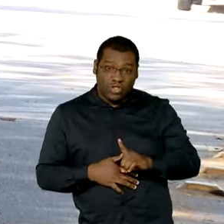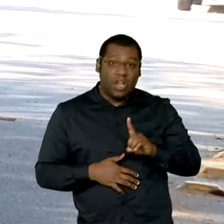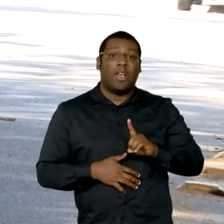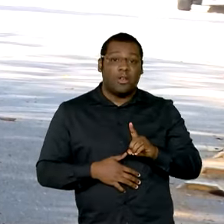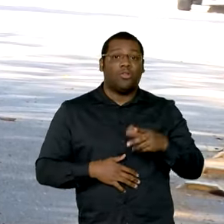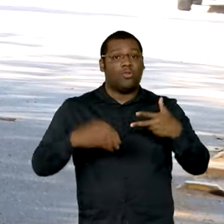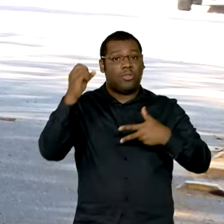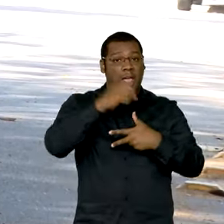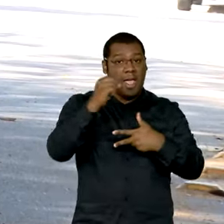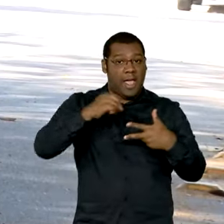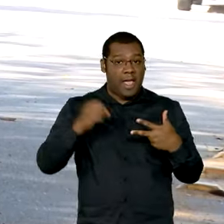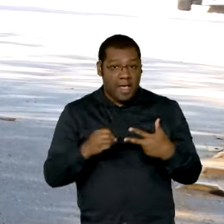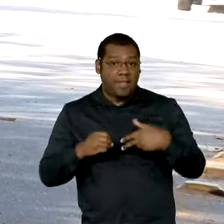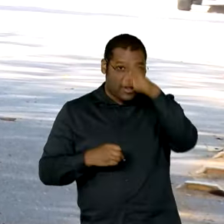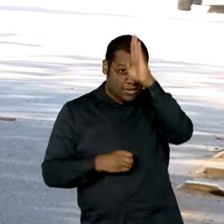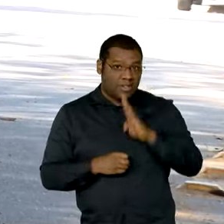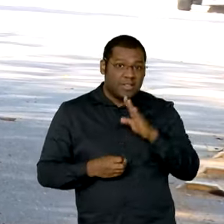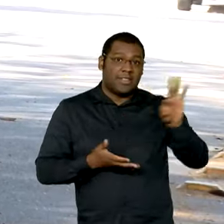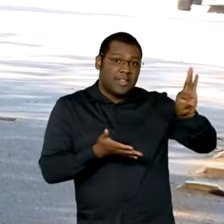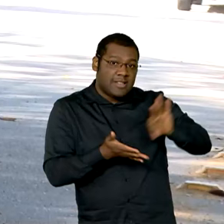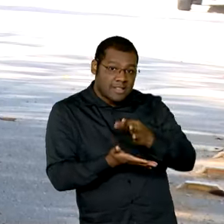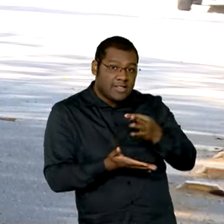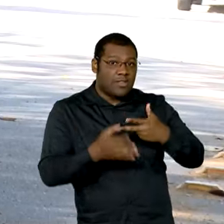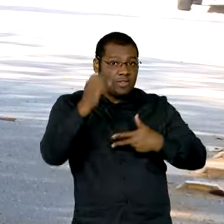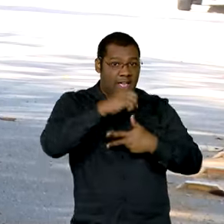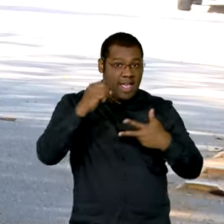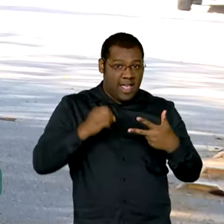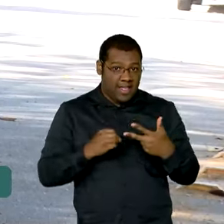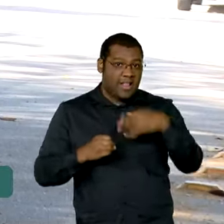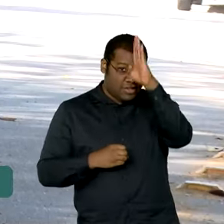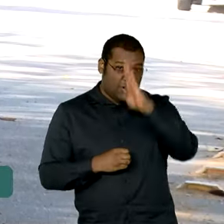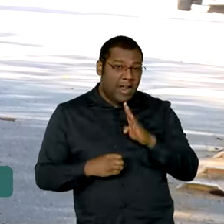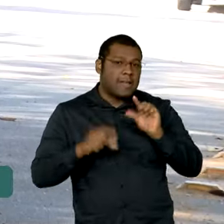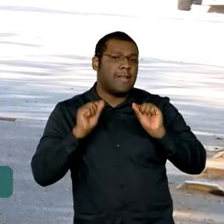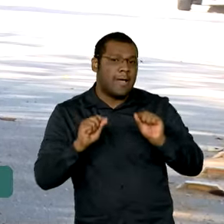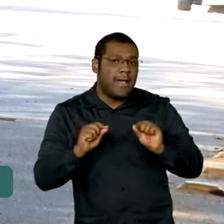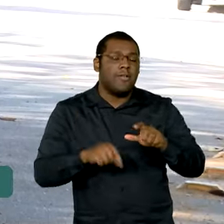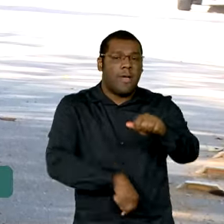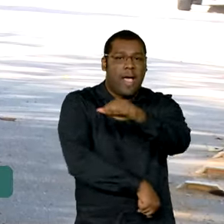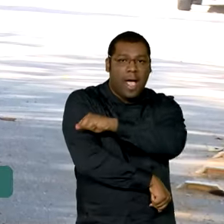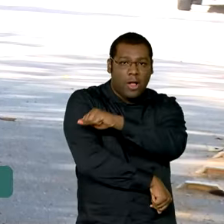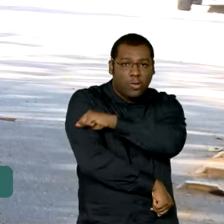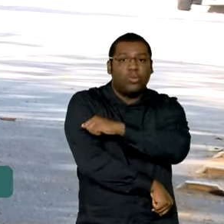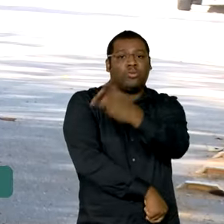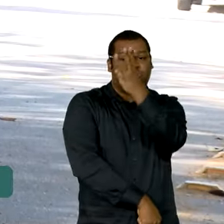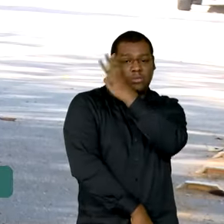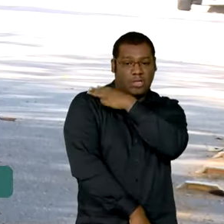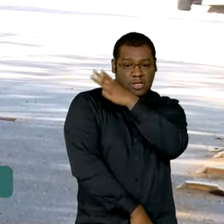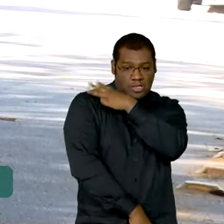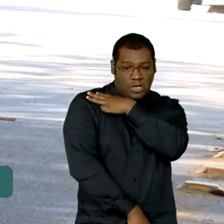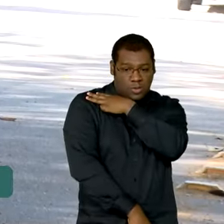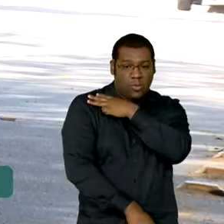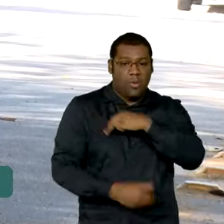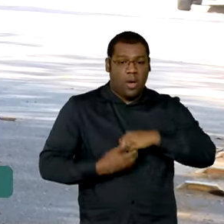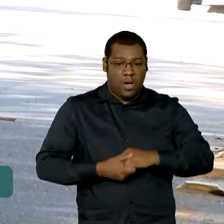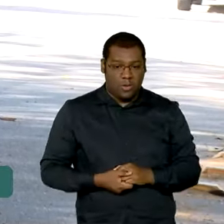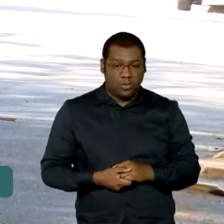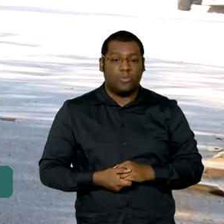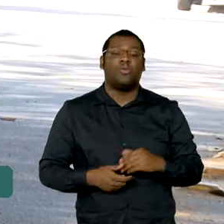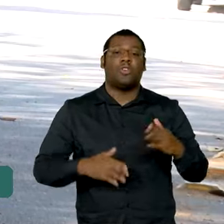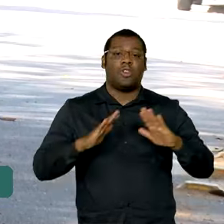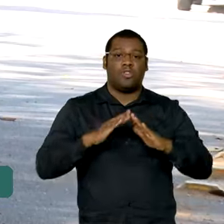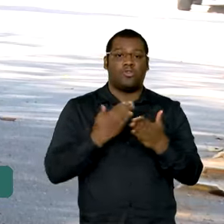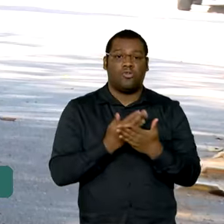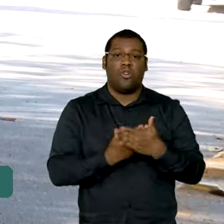da taxa de inscrição no Enem. São justamente os alunos matriculados neste ano, no terceiro ano do ensino médio, em alguma